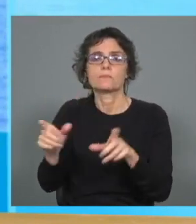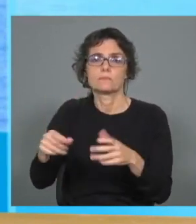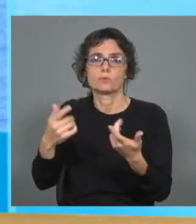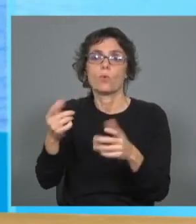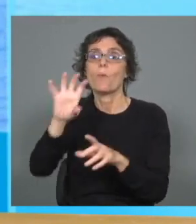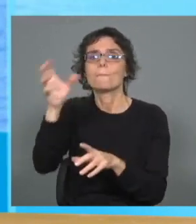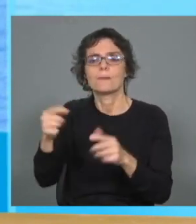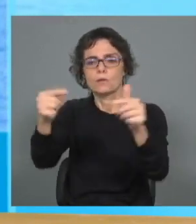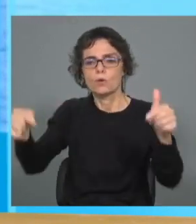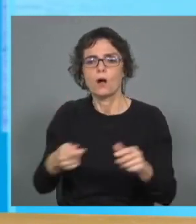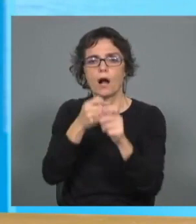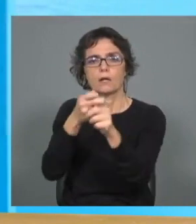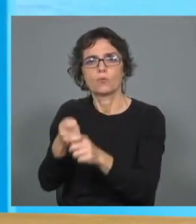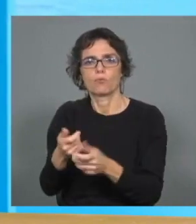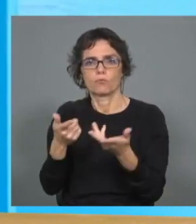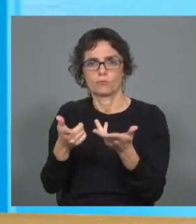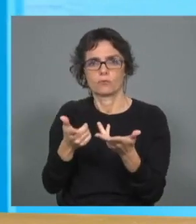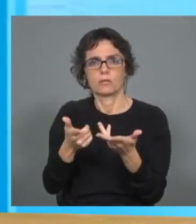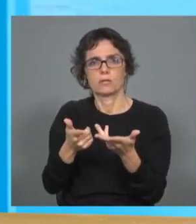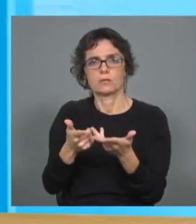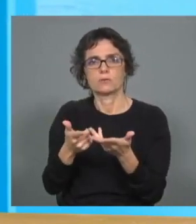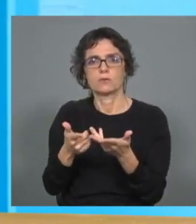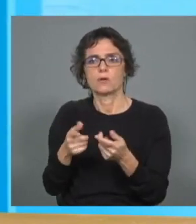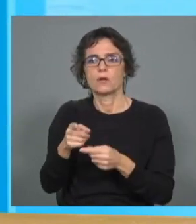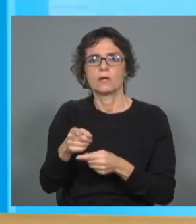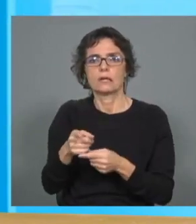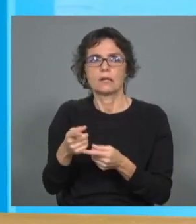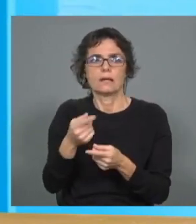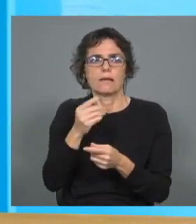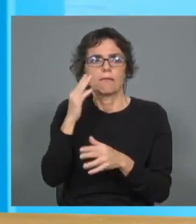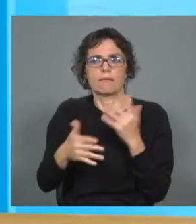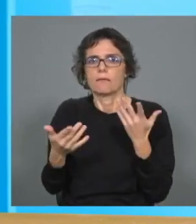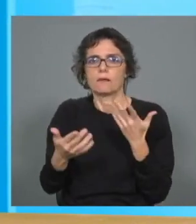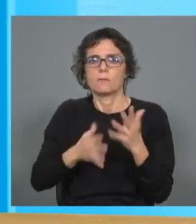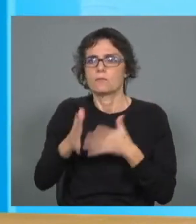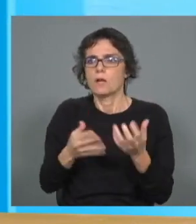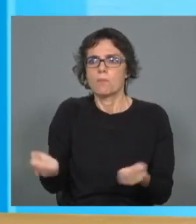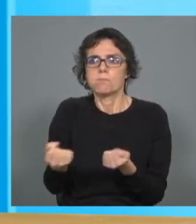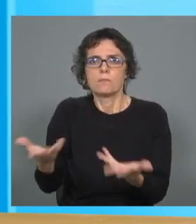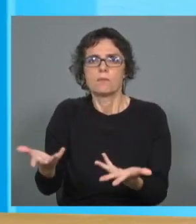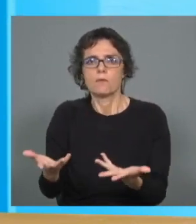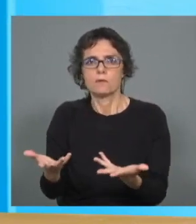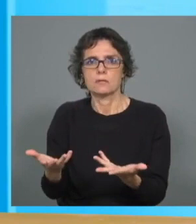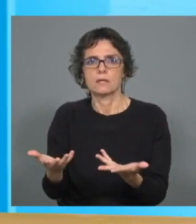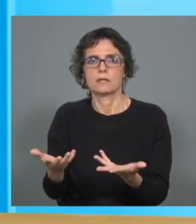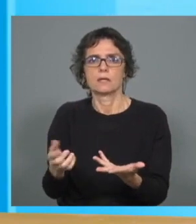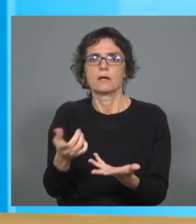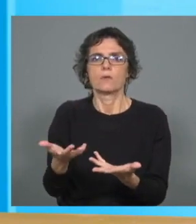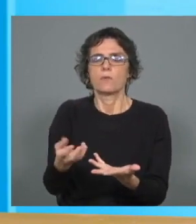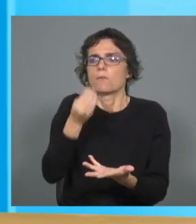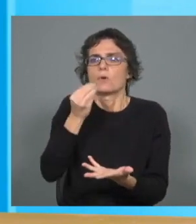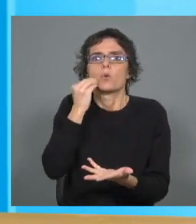agricultura de subsistência se de repente não têm como produzir e não têm também como se